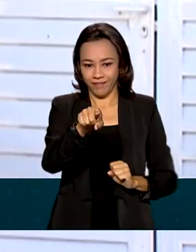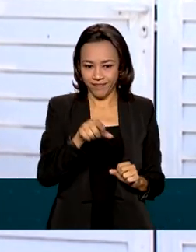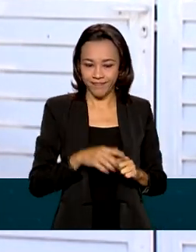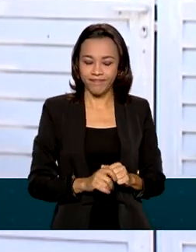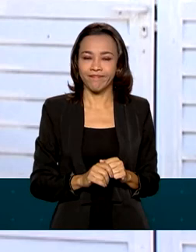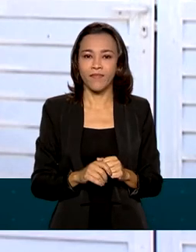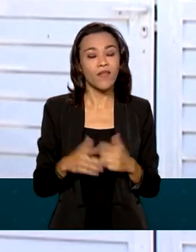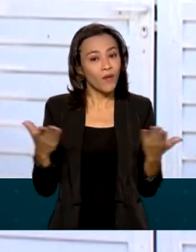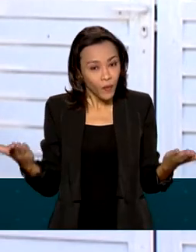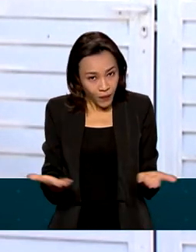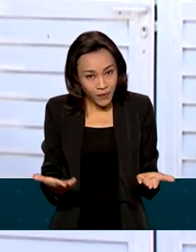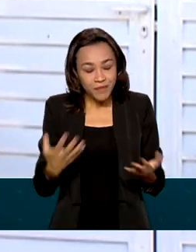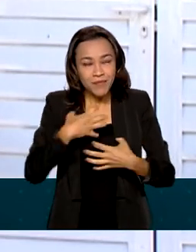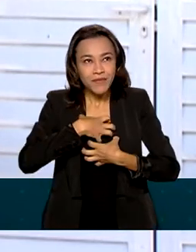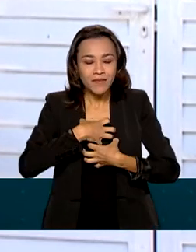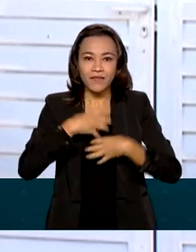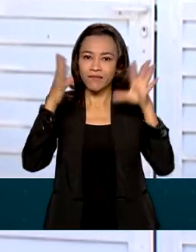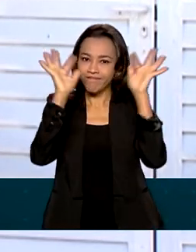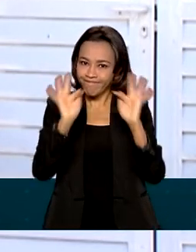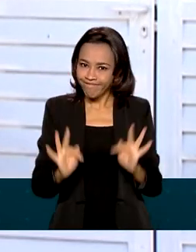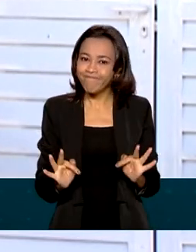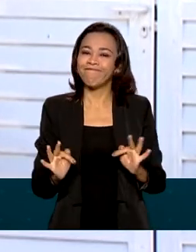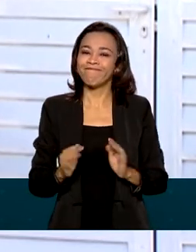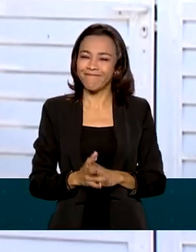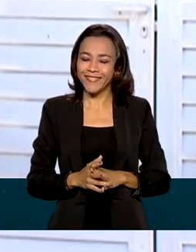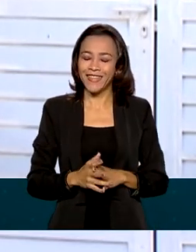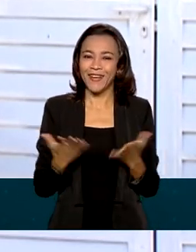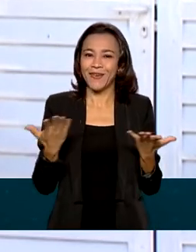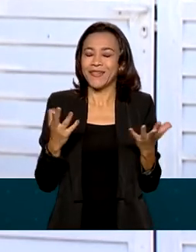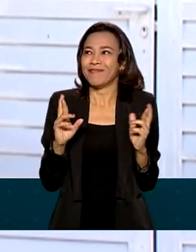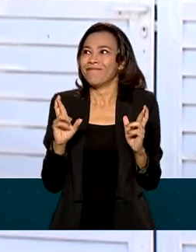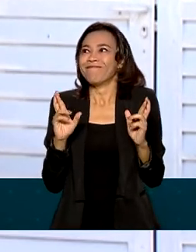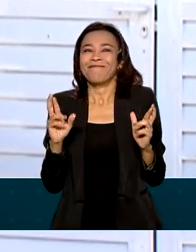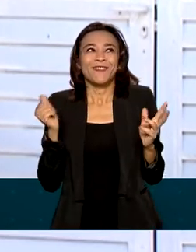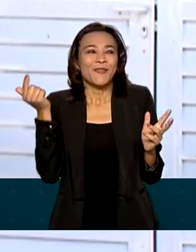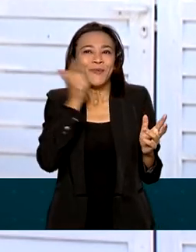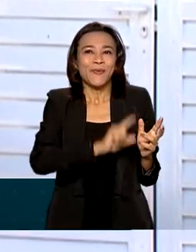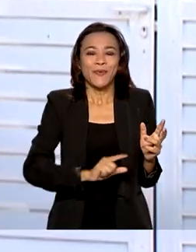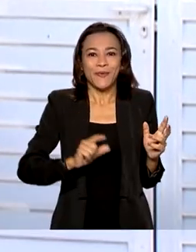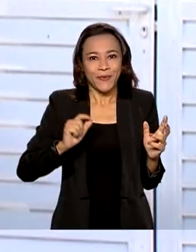Eu estou muito feliz. É uma expectativa muito grande de mudança mesmo.